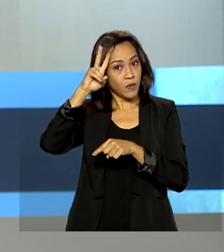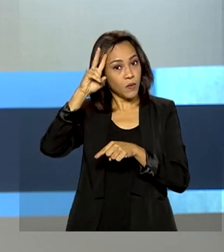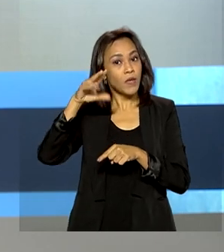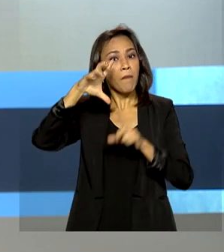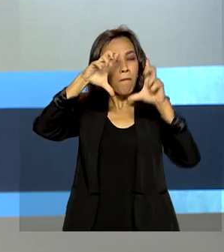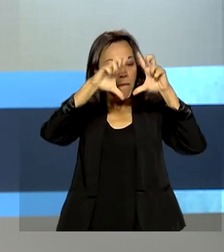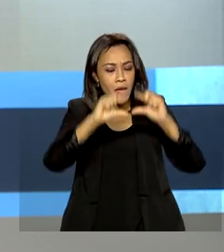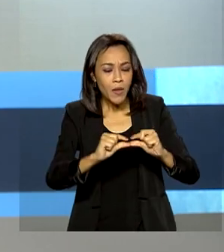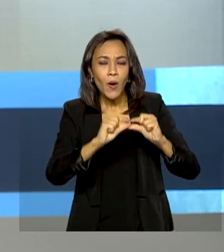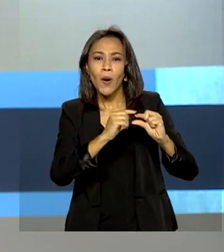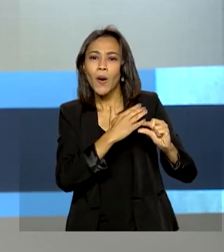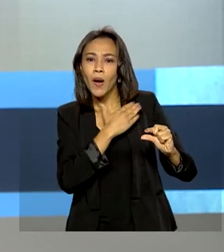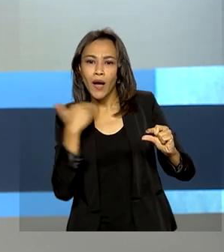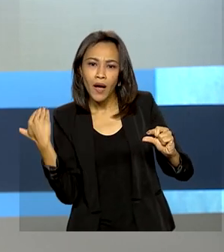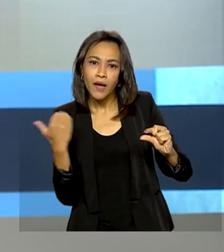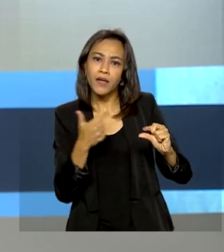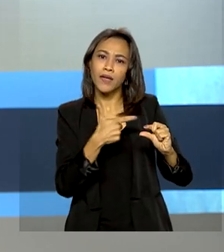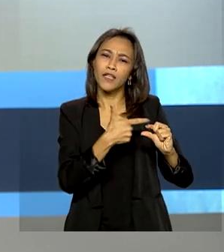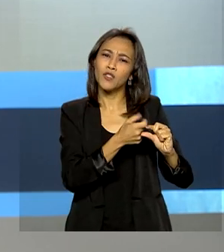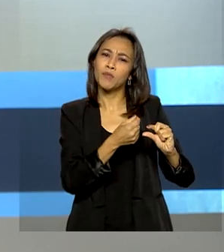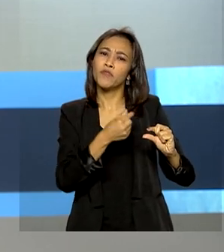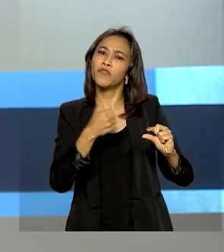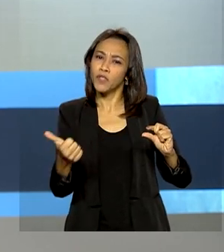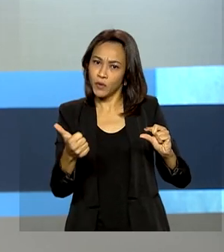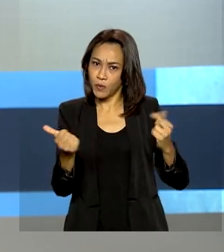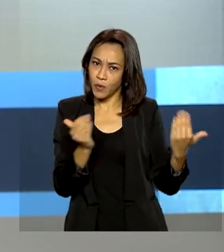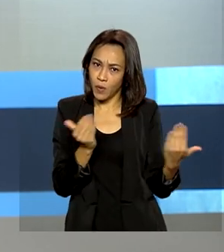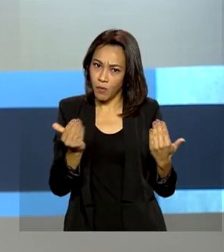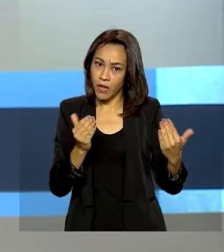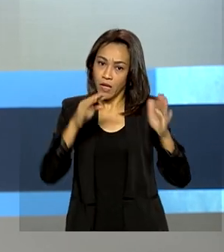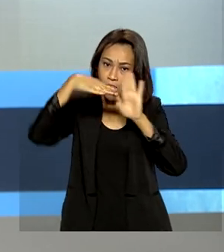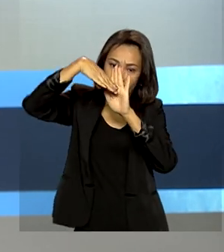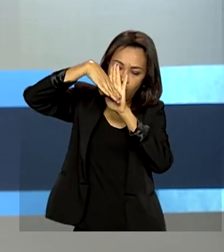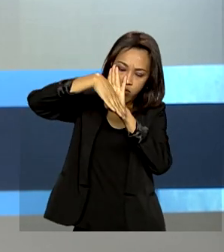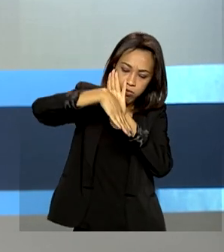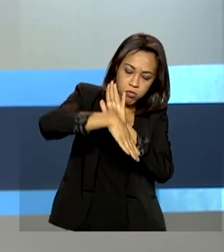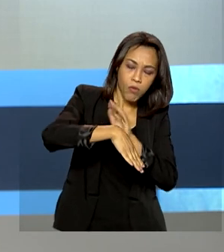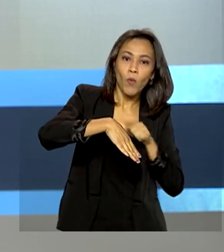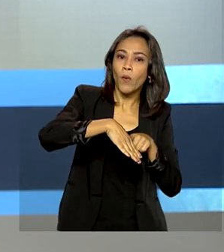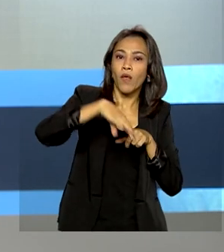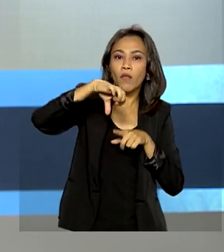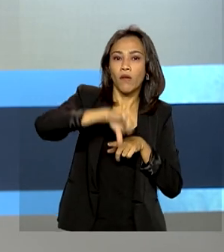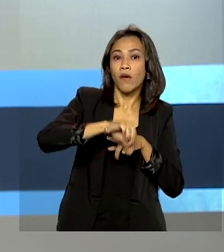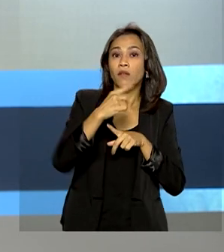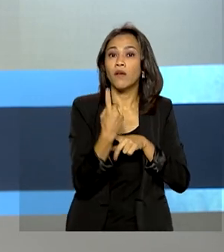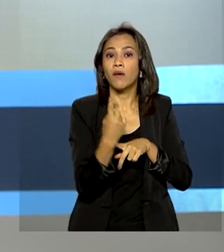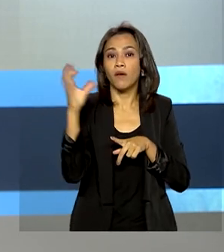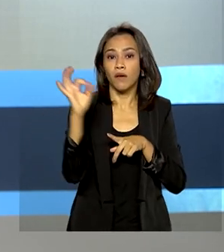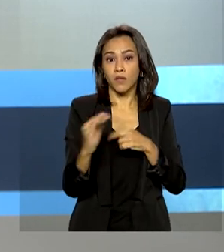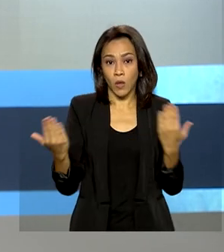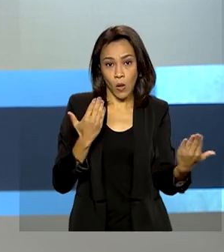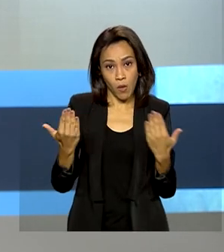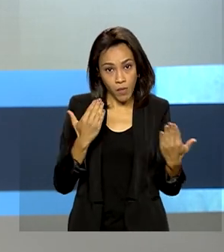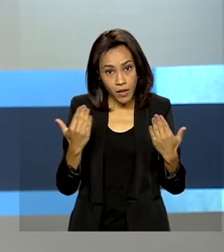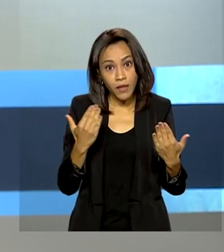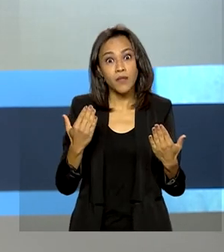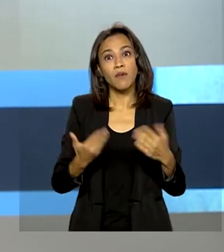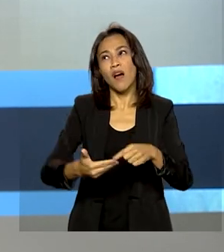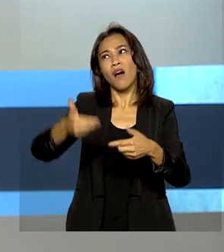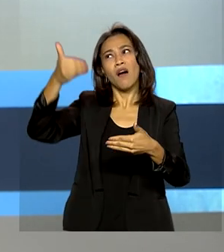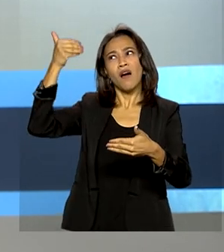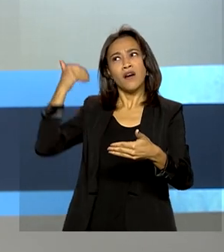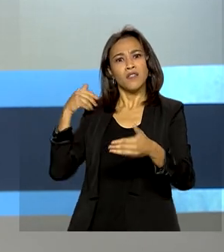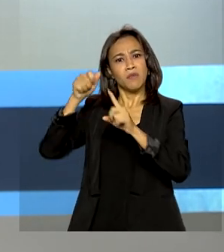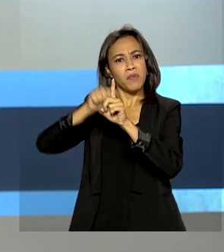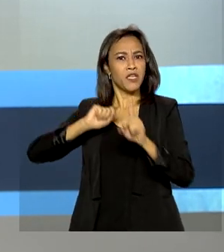móvel de óbitos pela doença em 2021. A queda no número é de 91% em comparação com o pico da pandemia